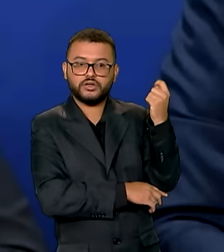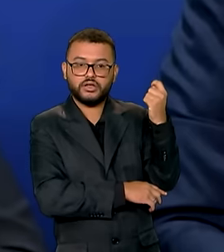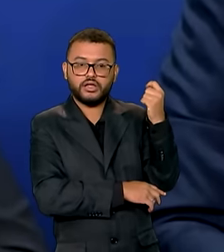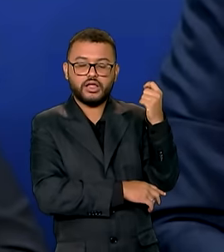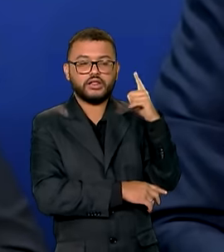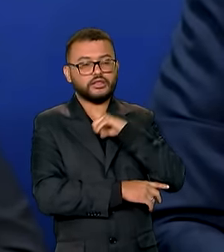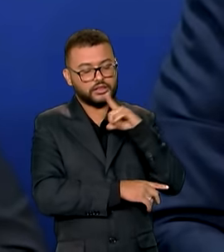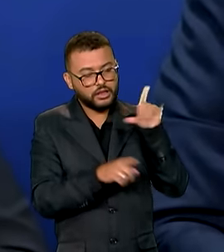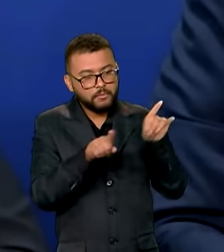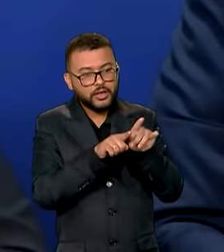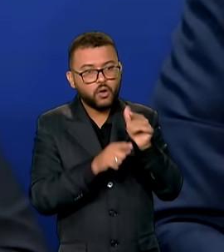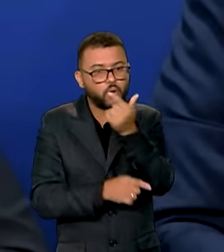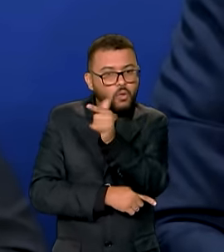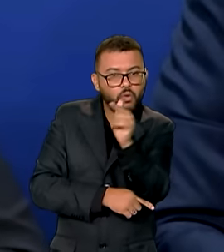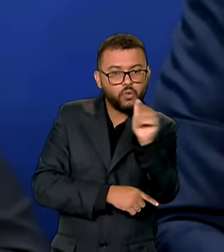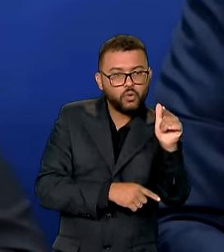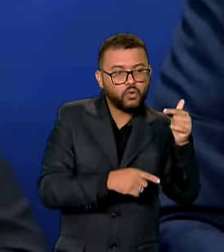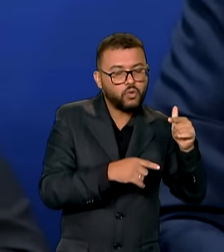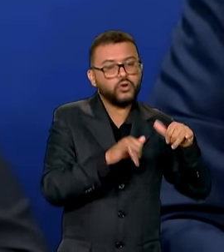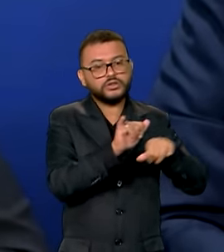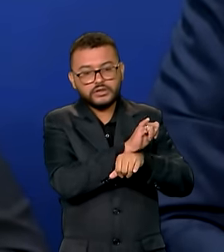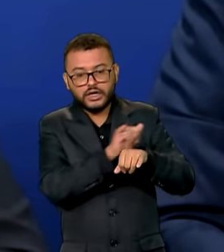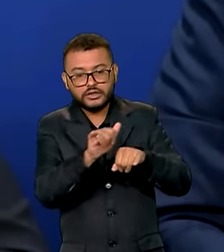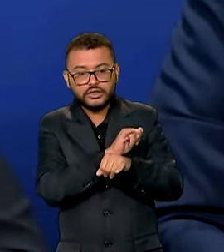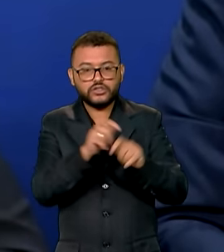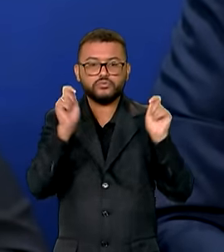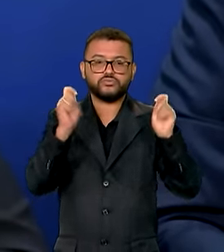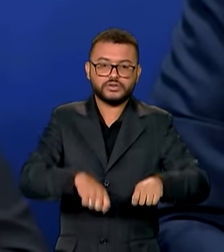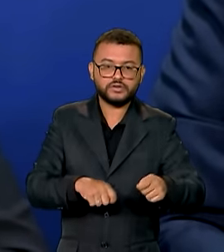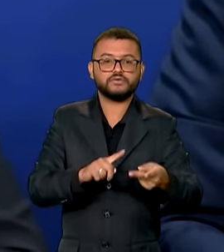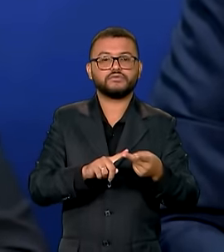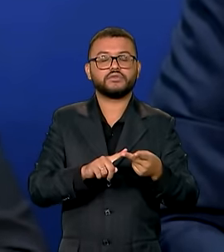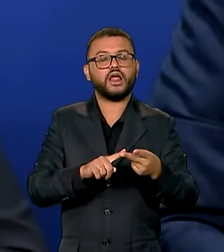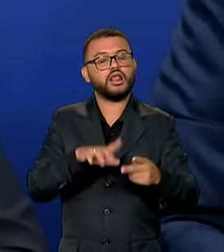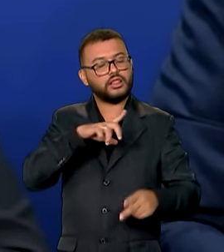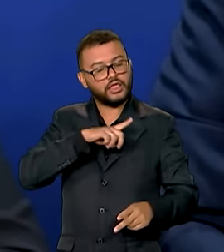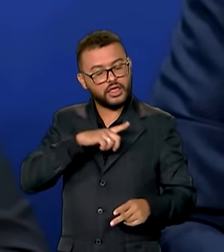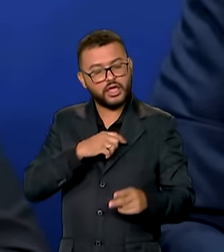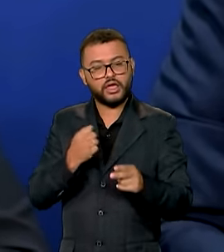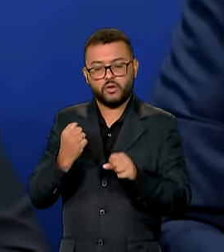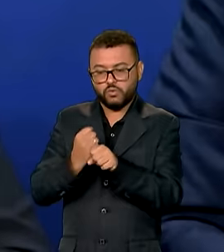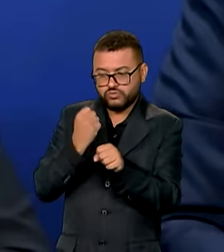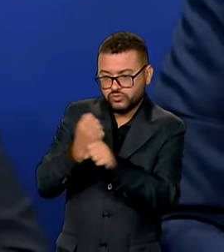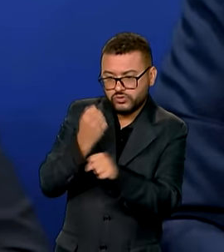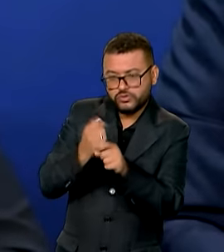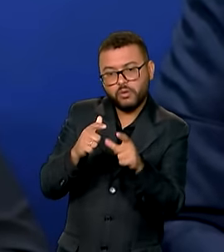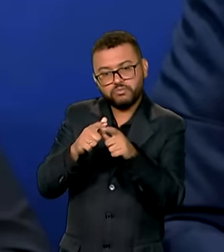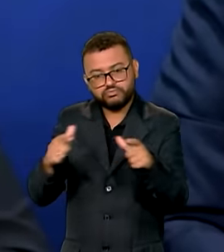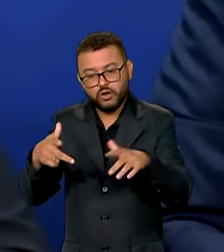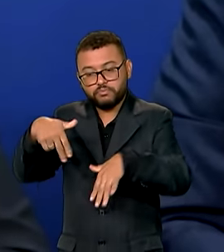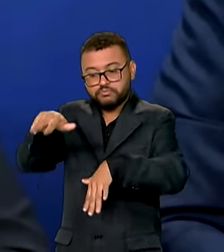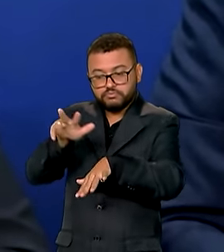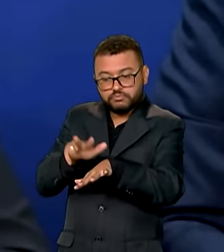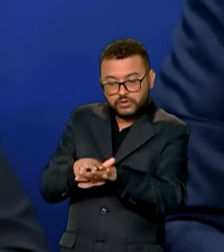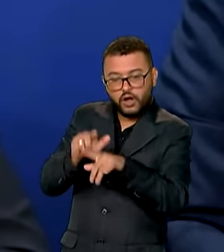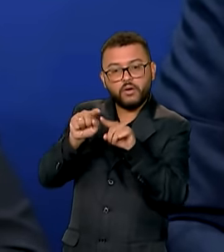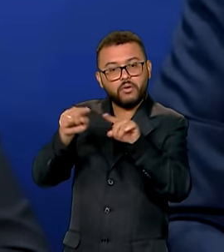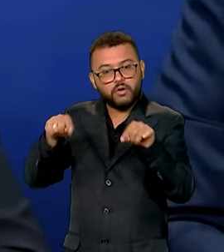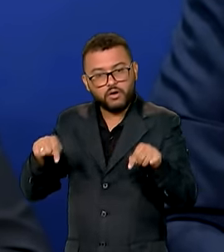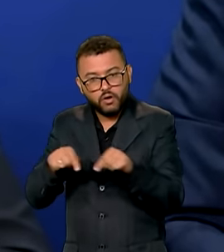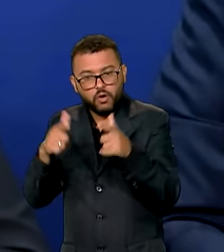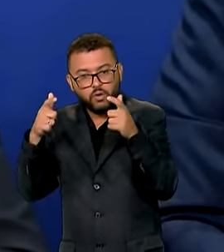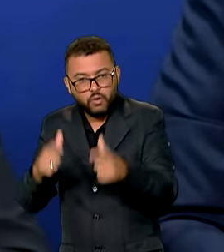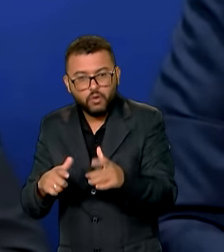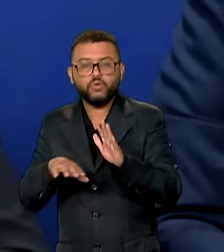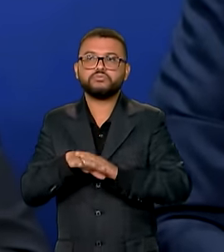tantas outras iniciativas que foram tomadas, de ampliação de lei, de ampliação de